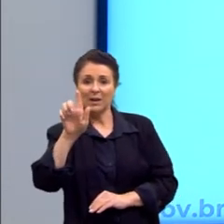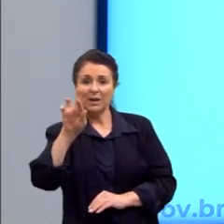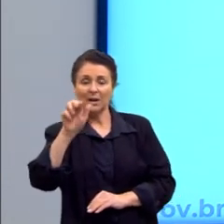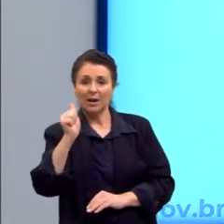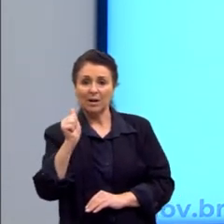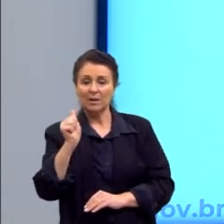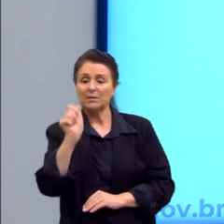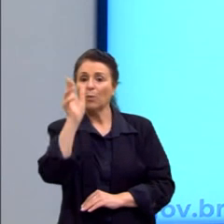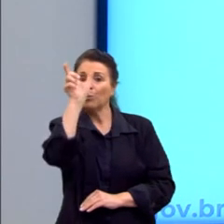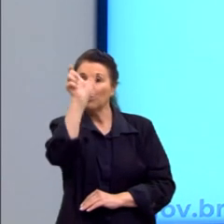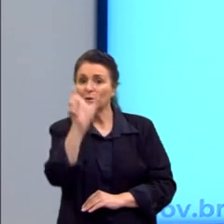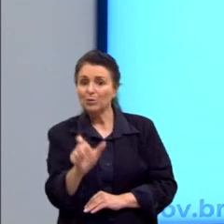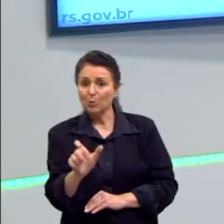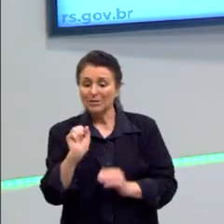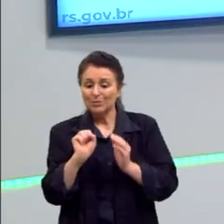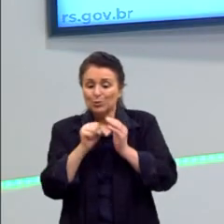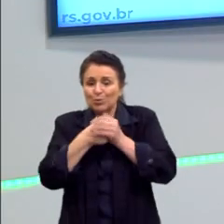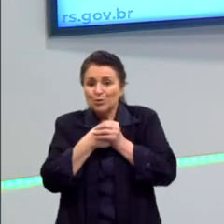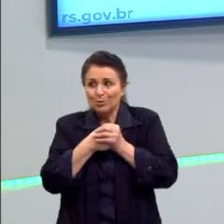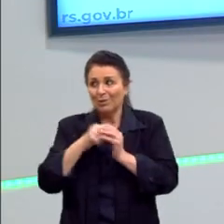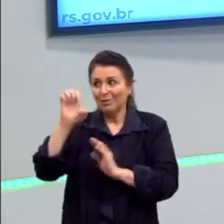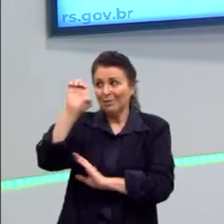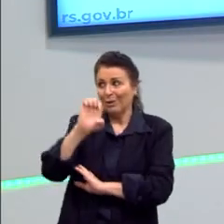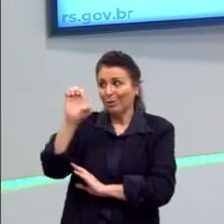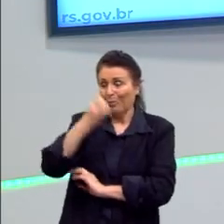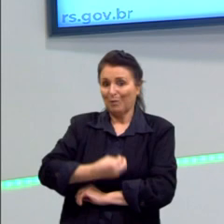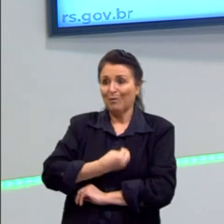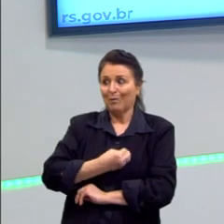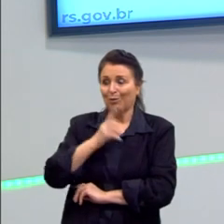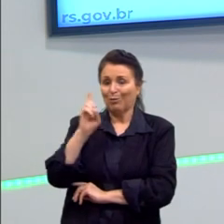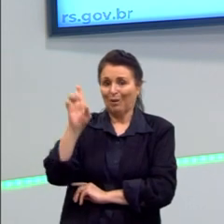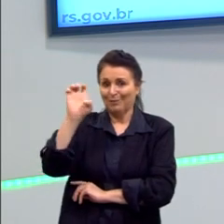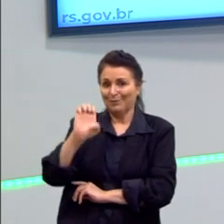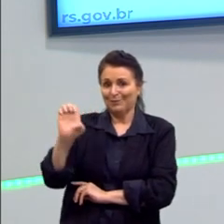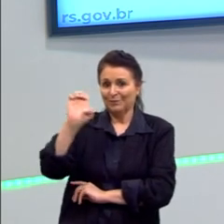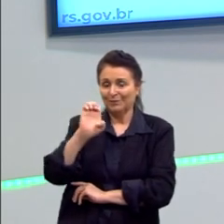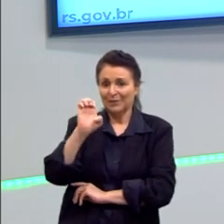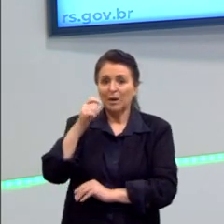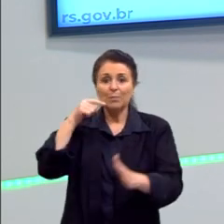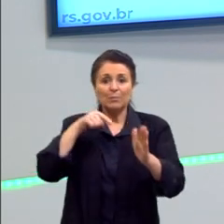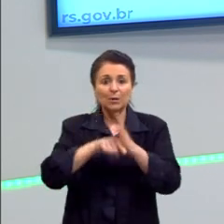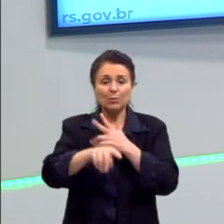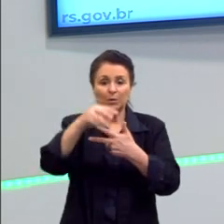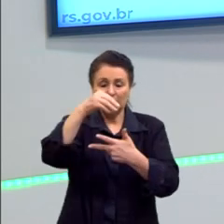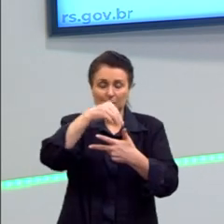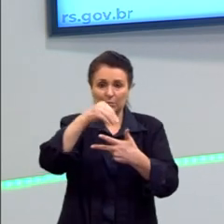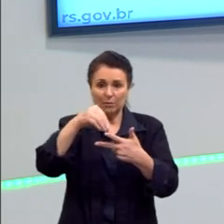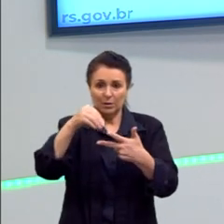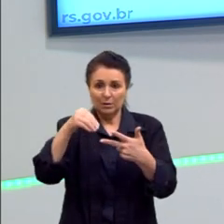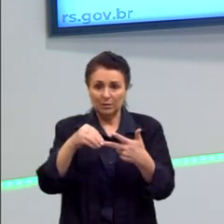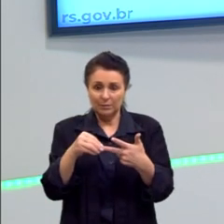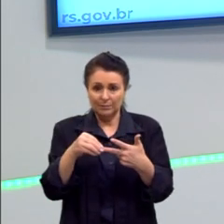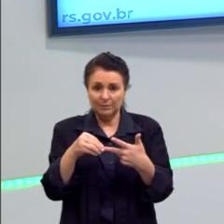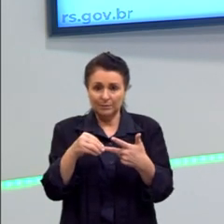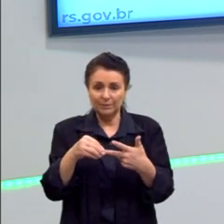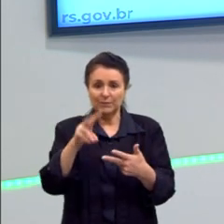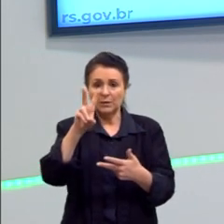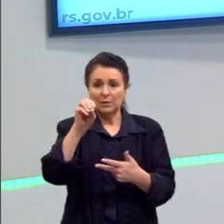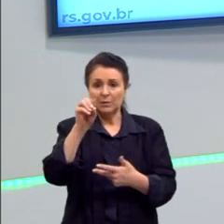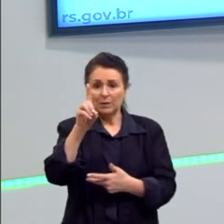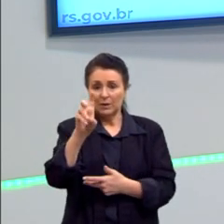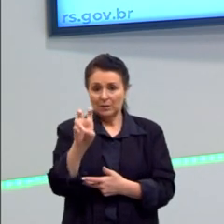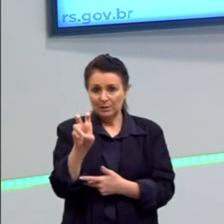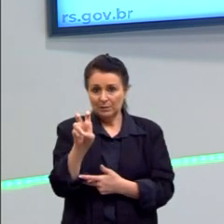clandestinos que vivem na Europa, ok? Vamos lá. Nossas questões do Enem, olha só, de 2015,